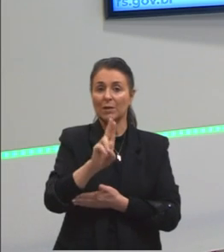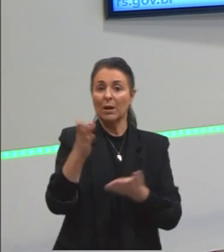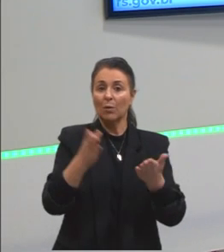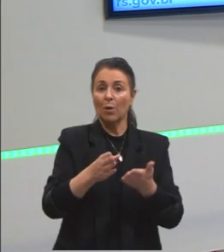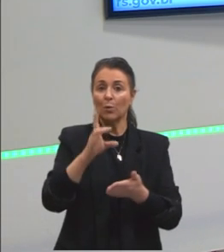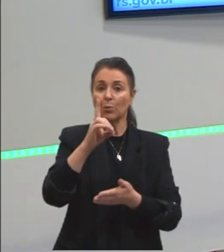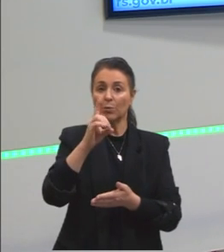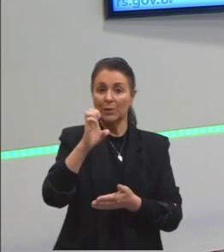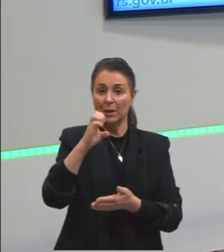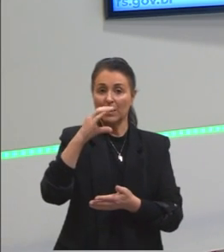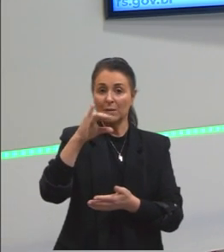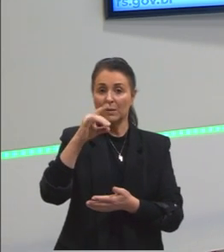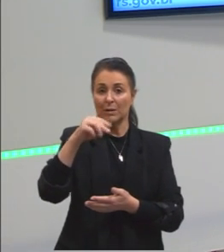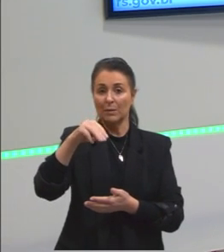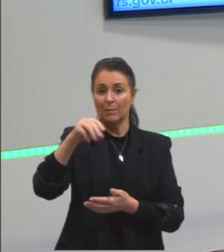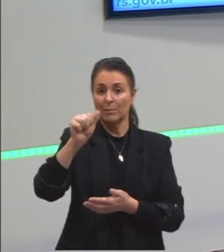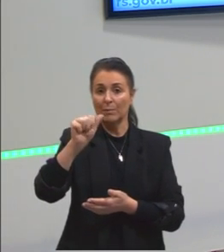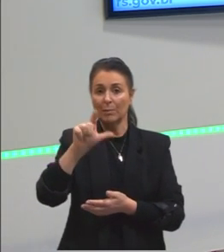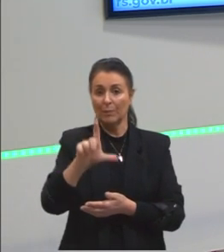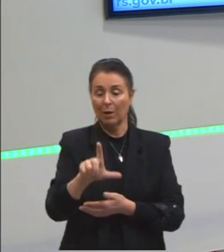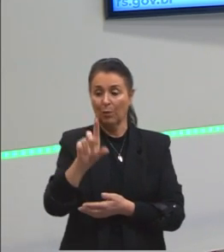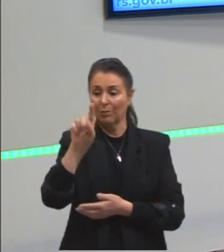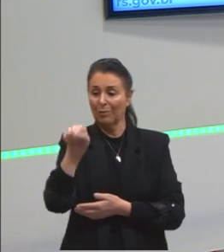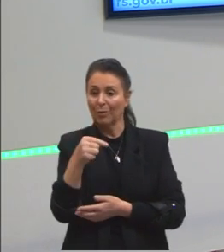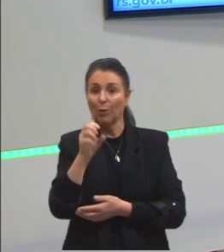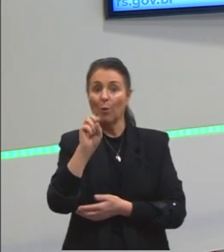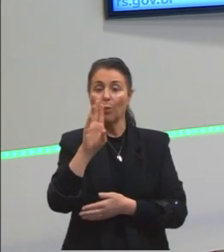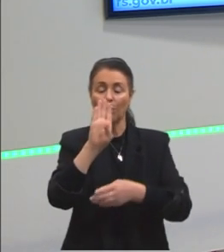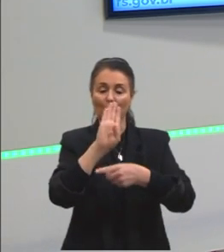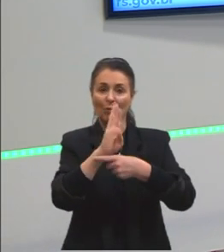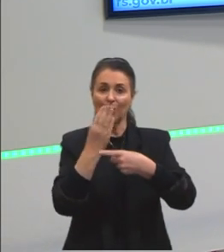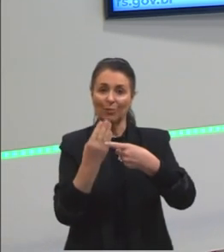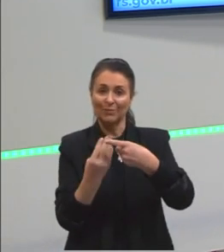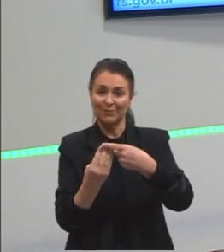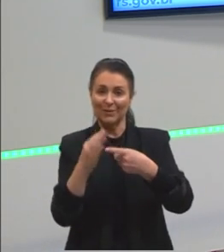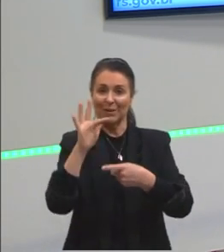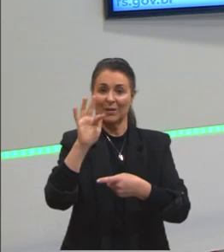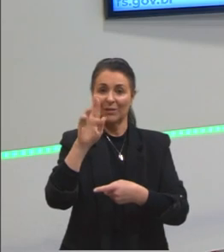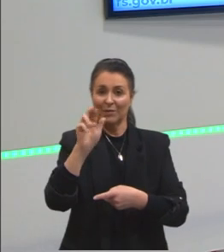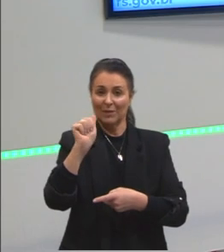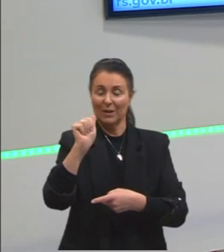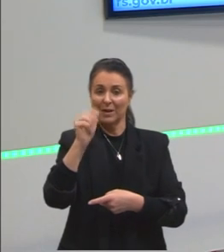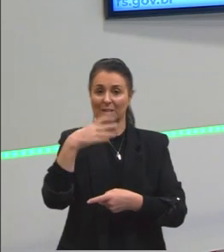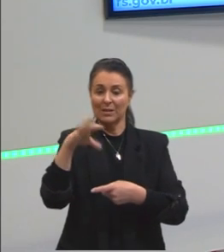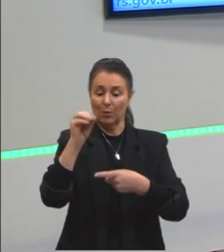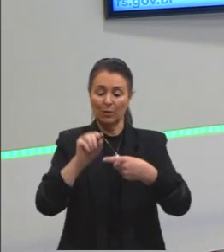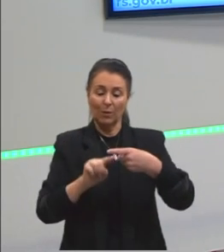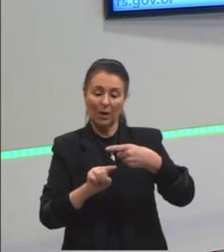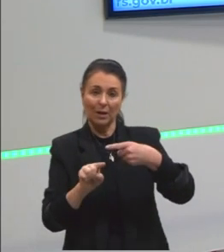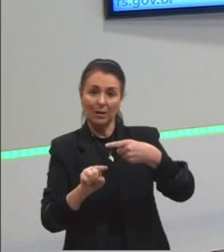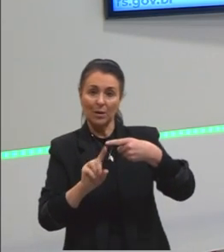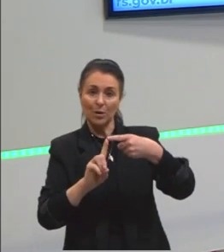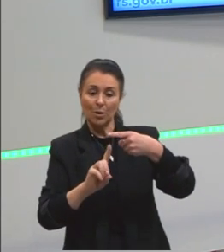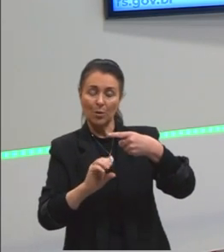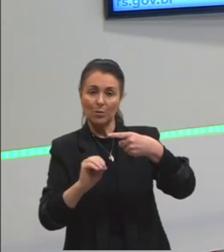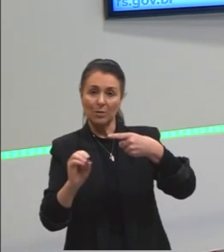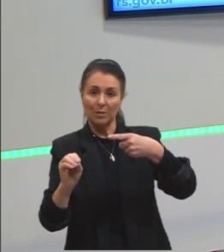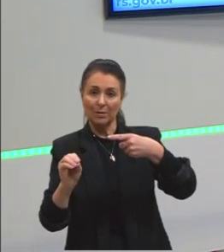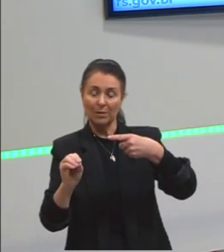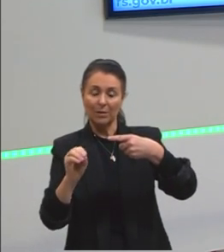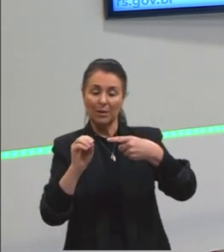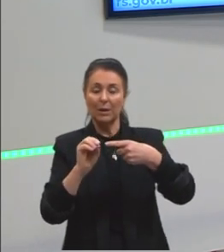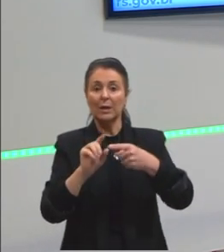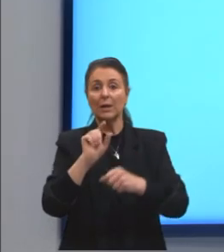decimal ou até uma fração. Então, basta colocarmos na fração o denominador 100 e no formato